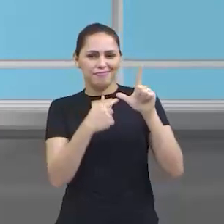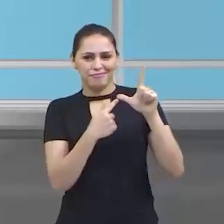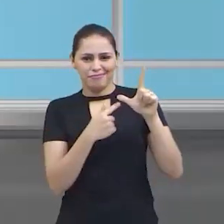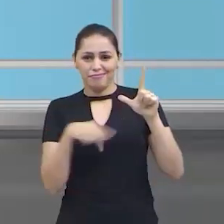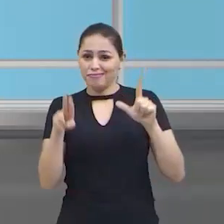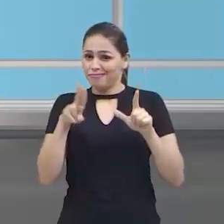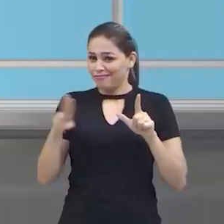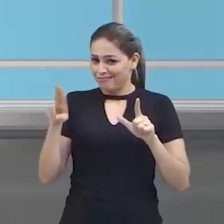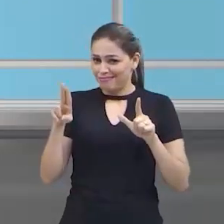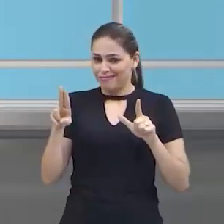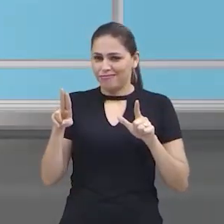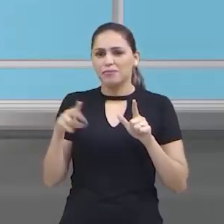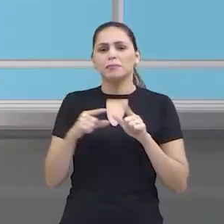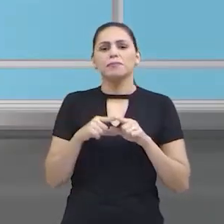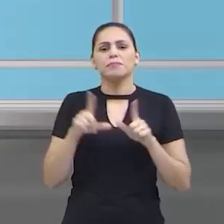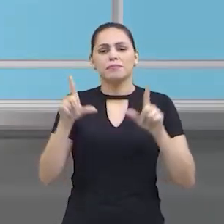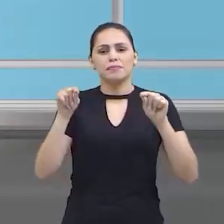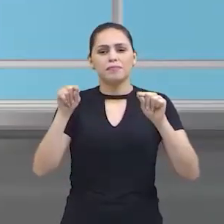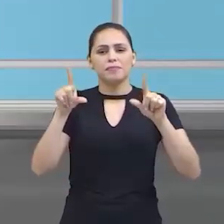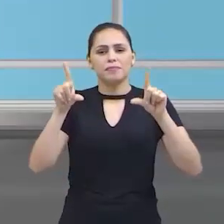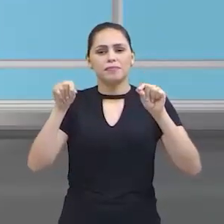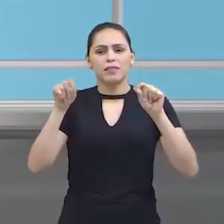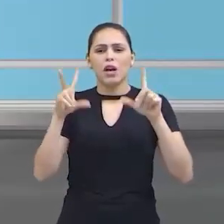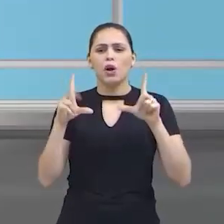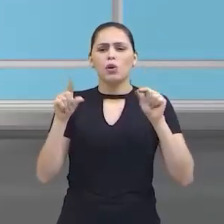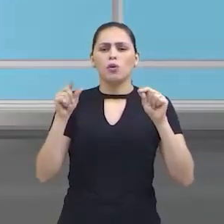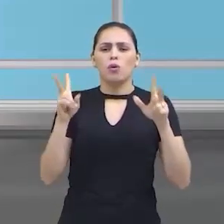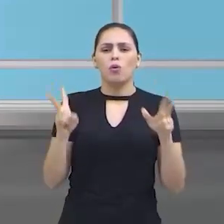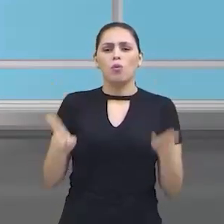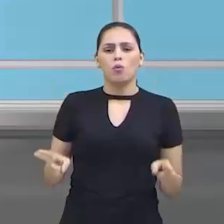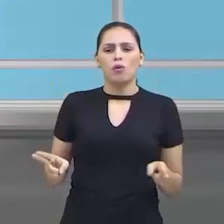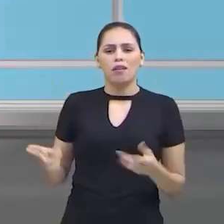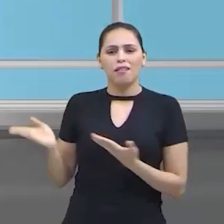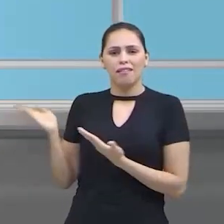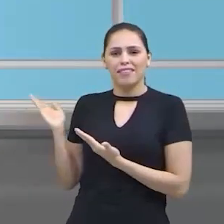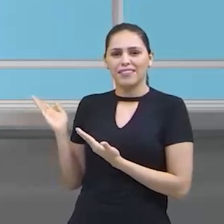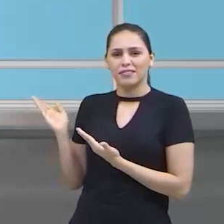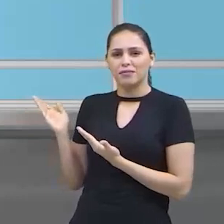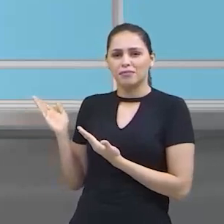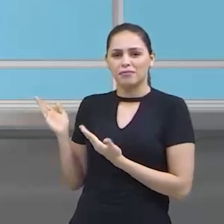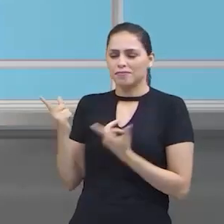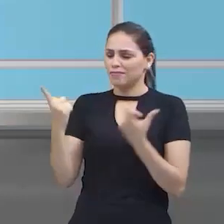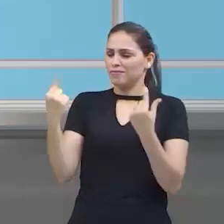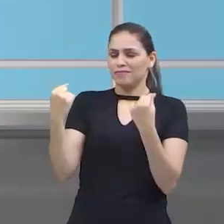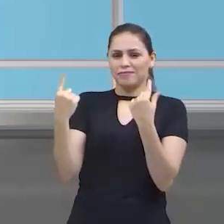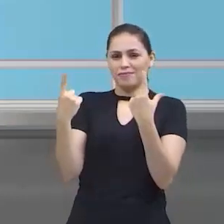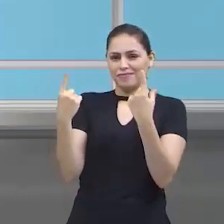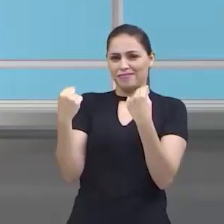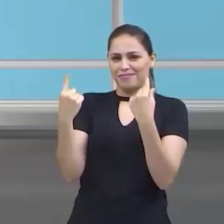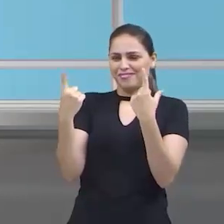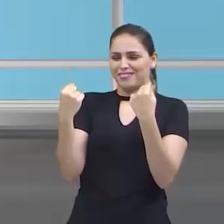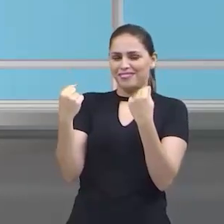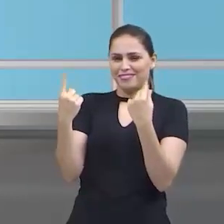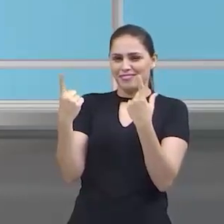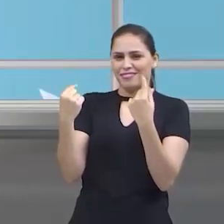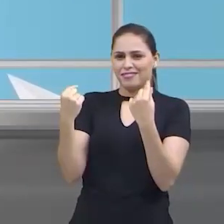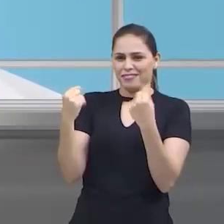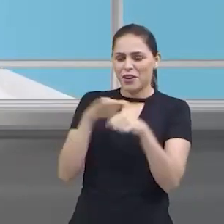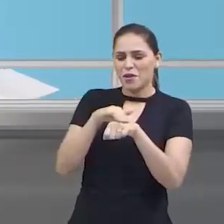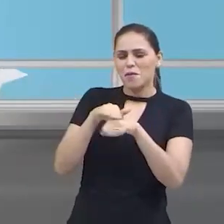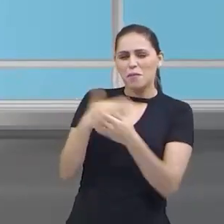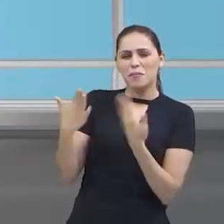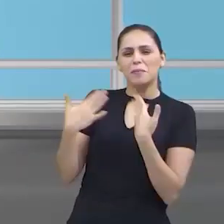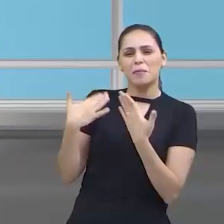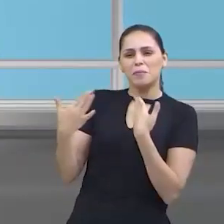Está de frente para você? Agora a mãozinha, ó. Como se ela estivesse olhando para mim. Olá, bom dia, boa tarde, tudo bom? Isso.